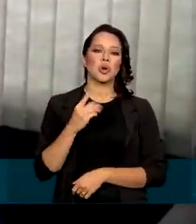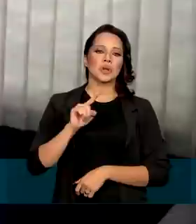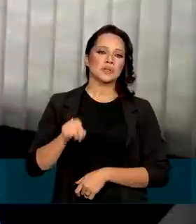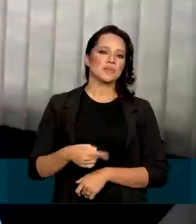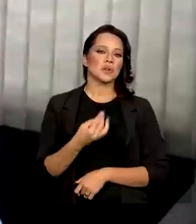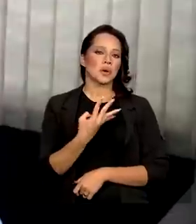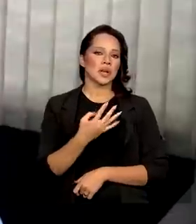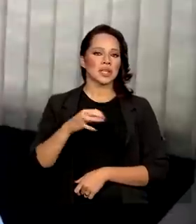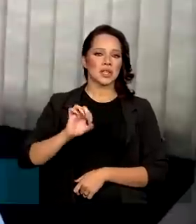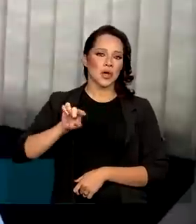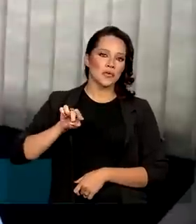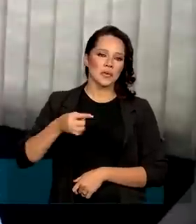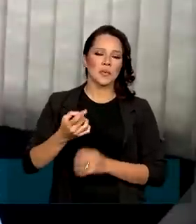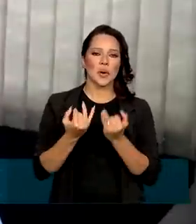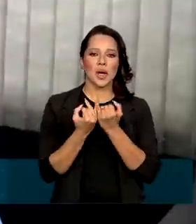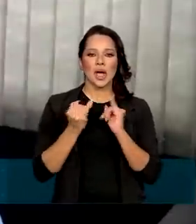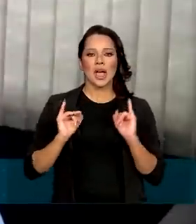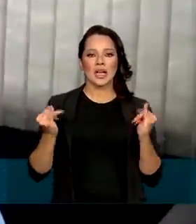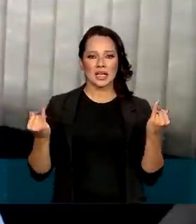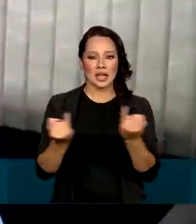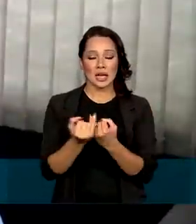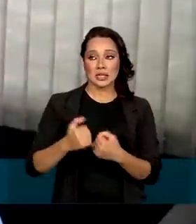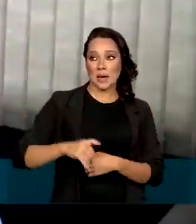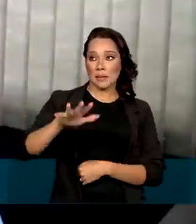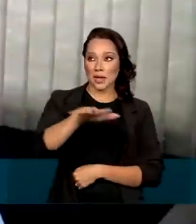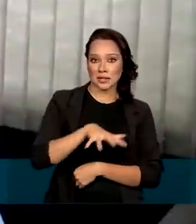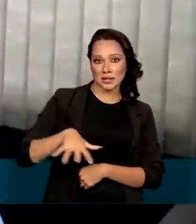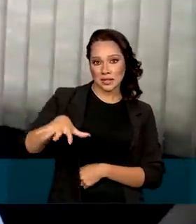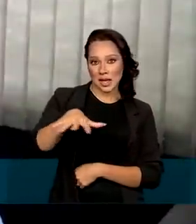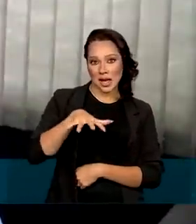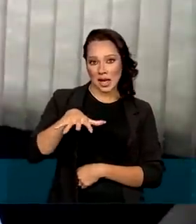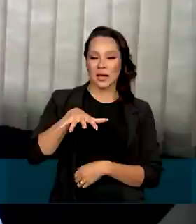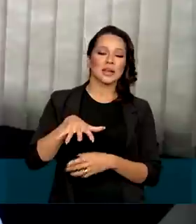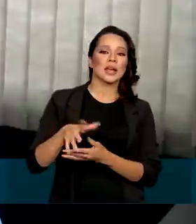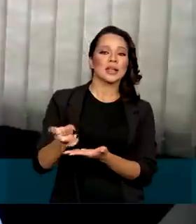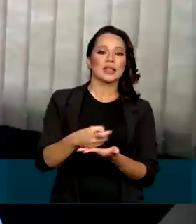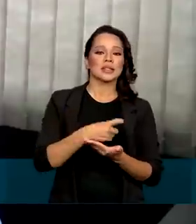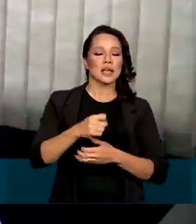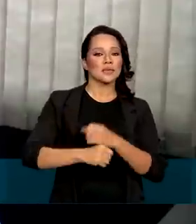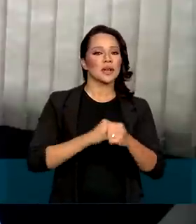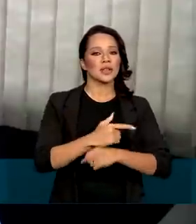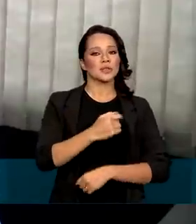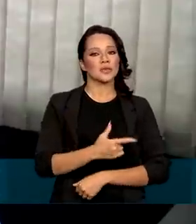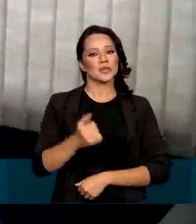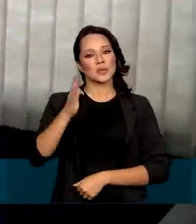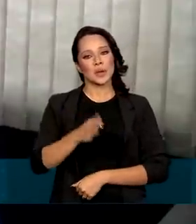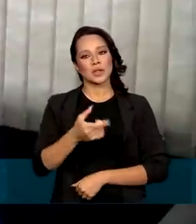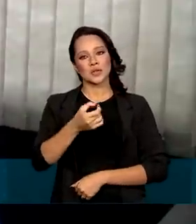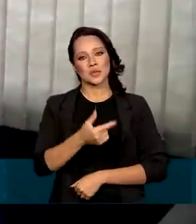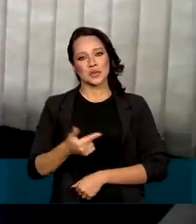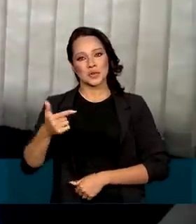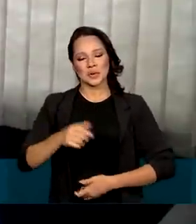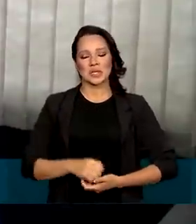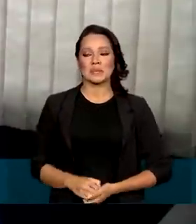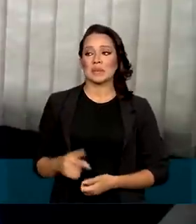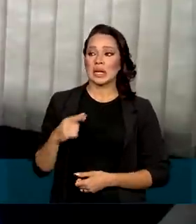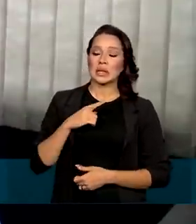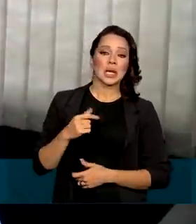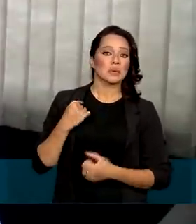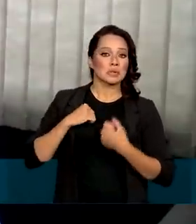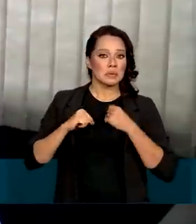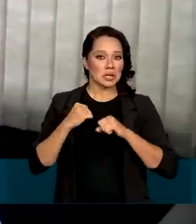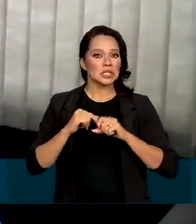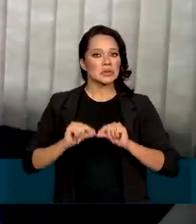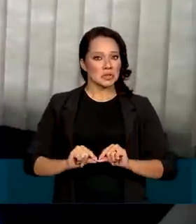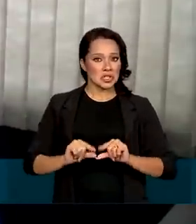,49 mil hectares a mais sobre a área da safra 21-22, mantendo aí uma tendência